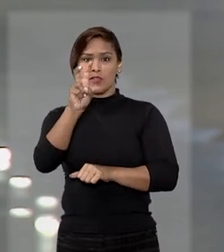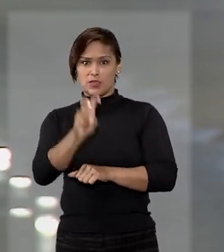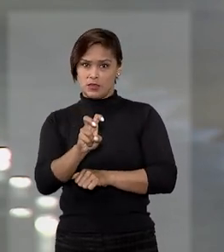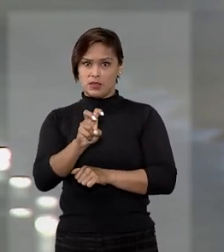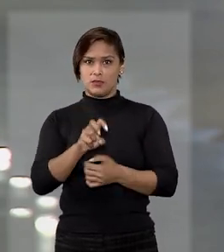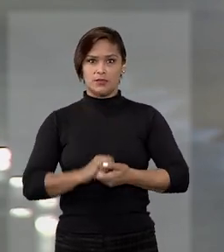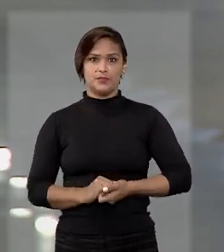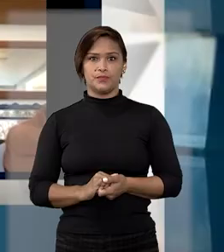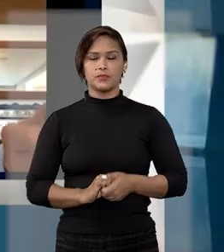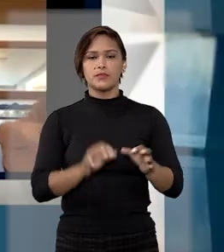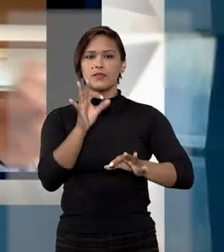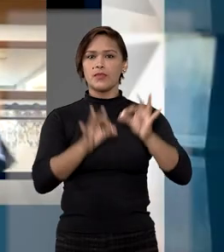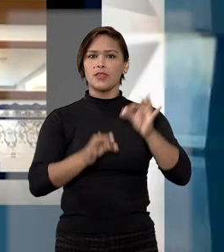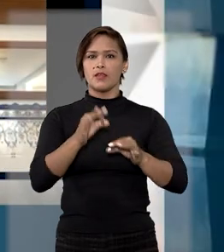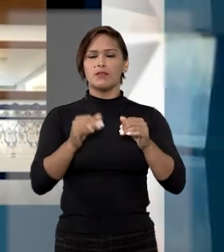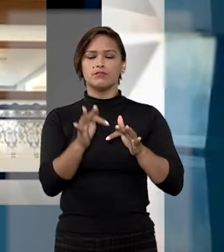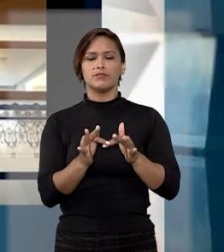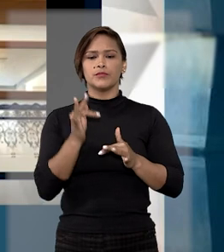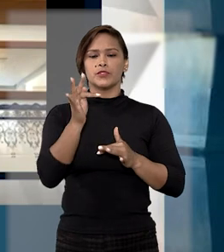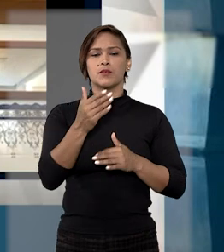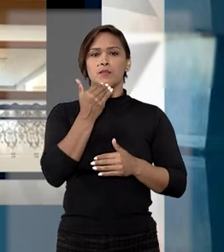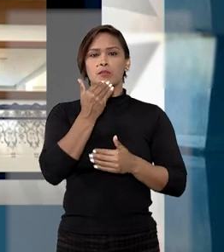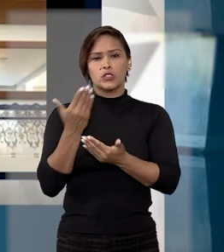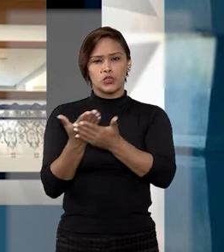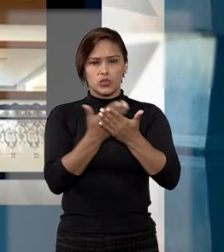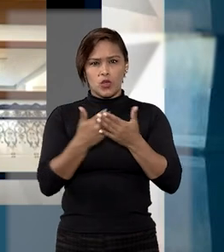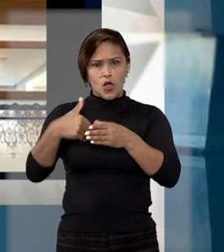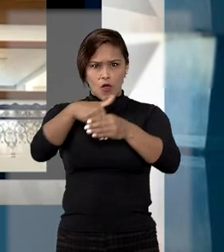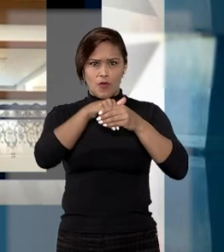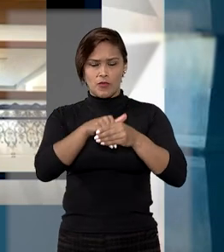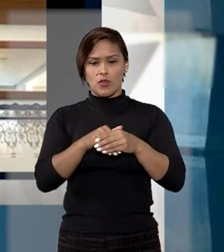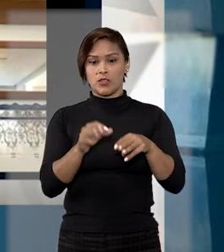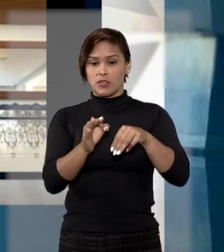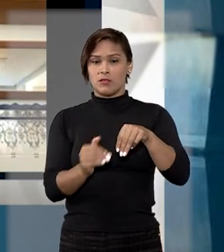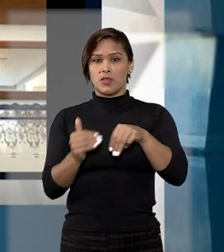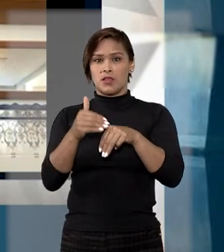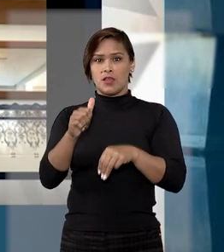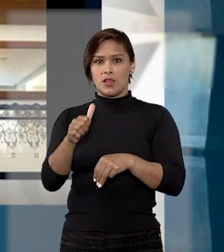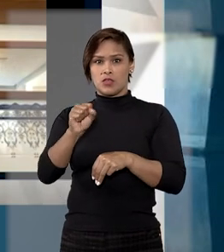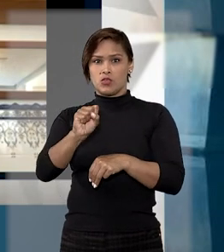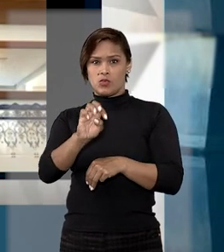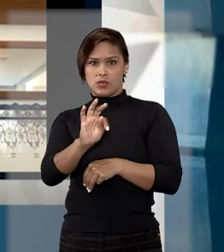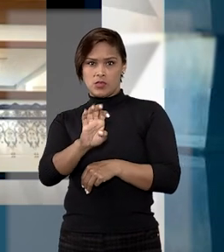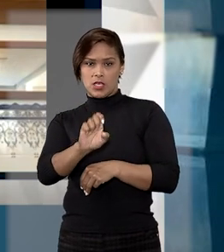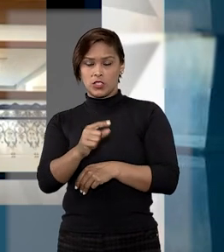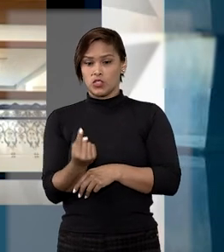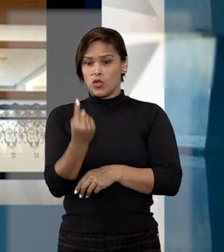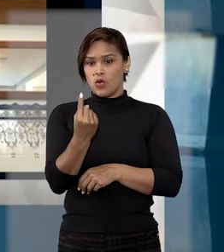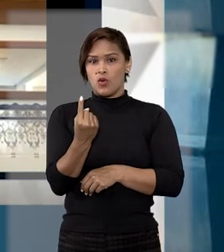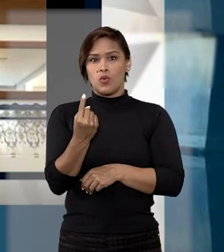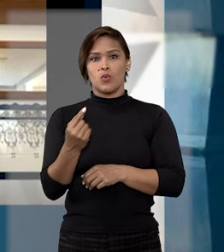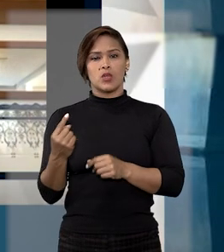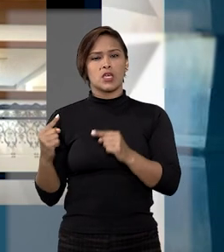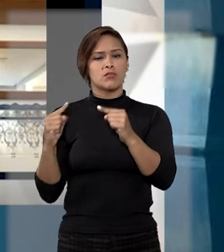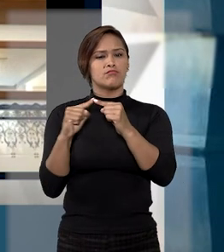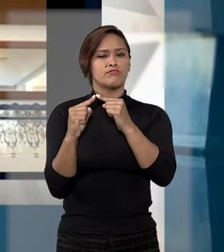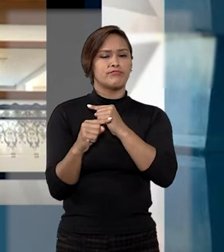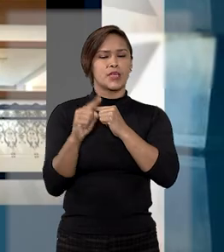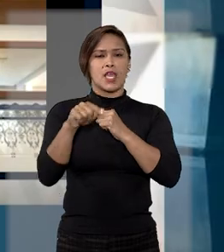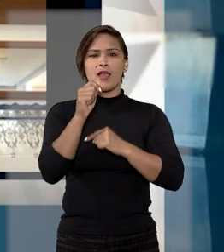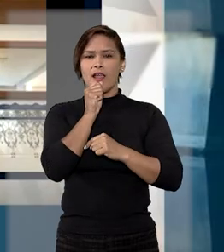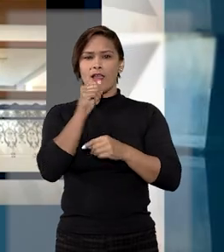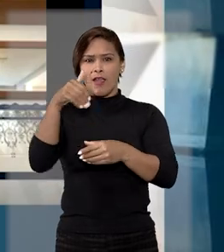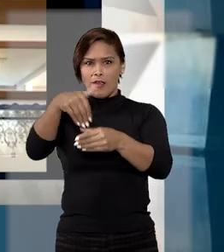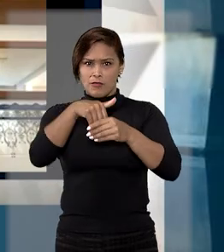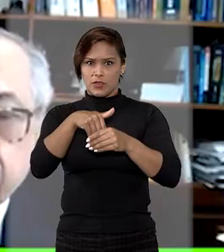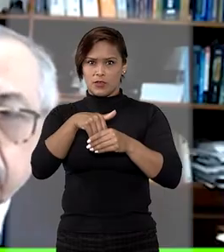25 anos. O julgamento foi adiado por pedido de vista da ministra Assuzete Magalhães, única integrante do colegiado